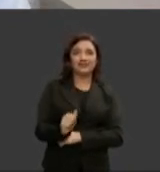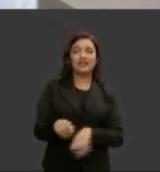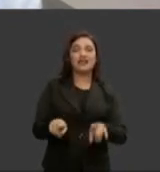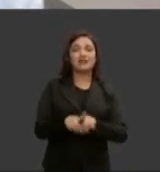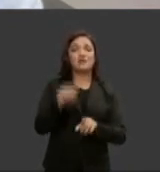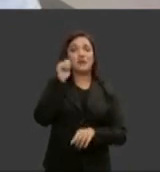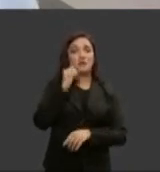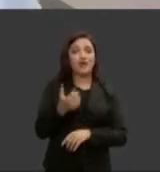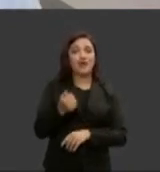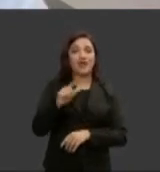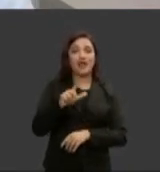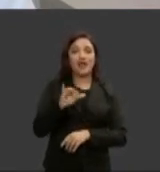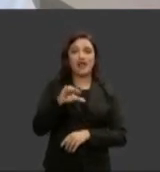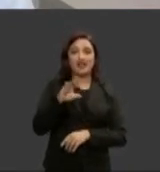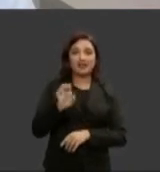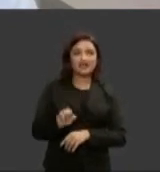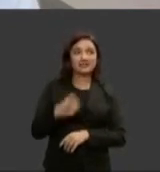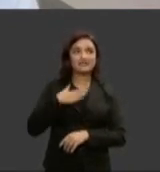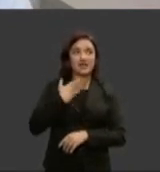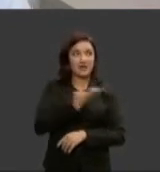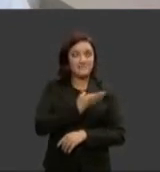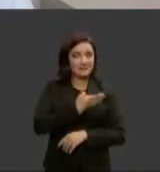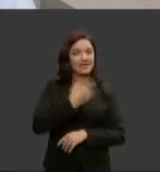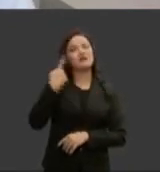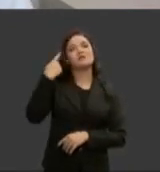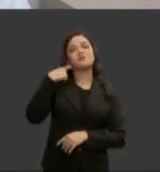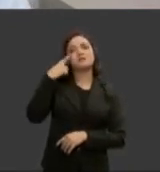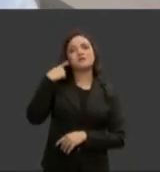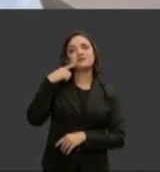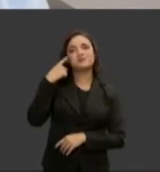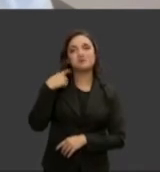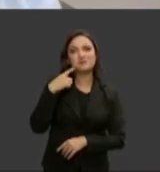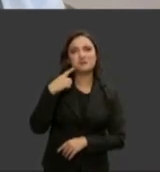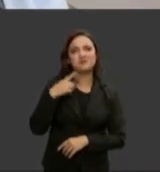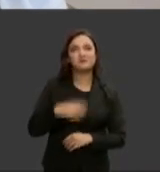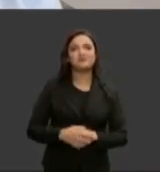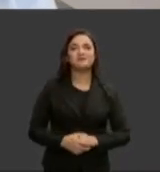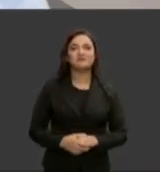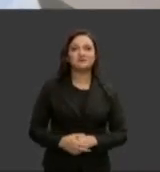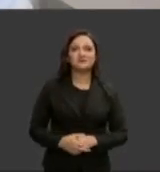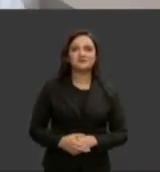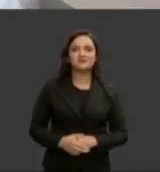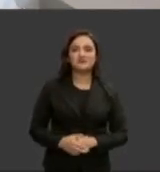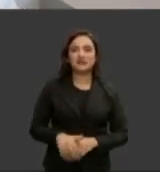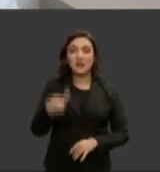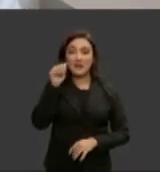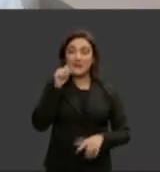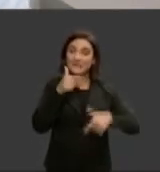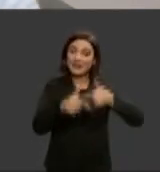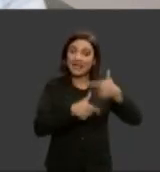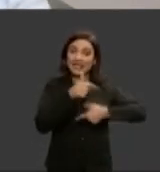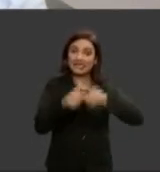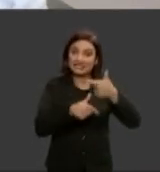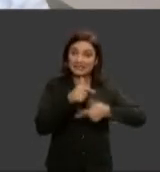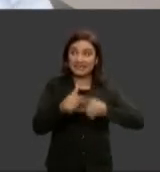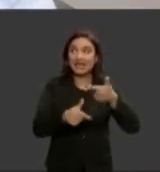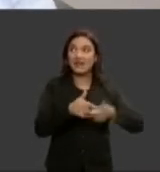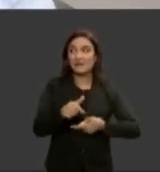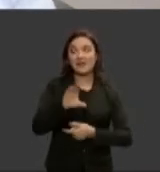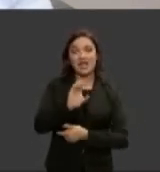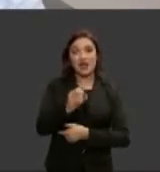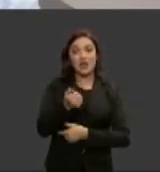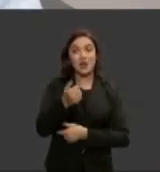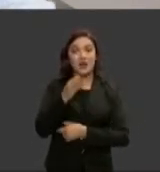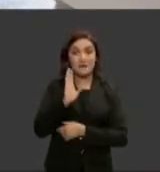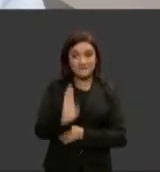né colega advogada mulher que trabalha nos quadros da ordem dos